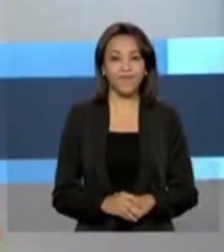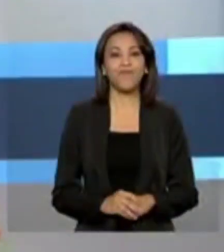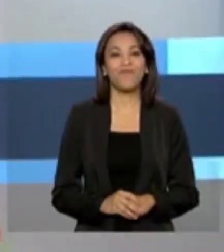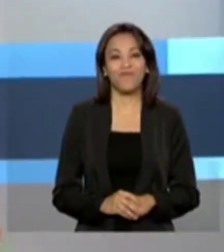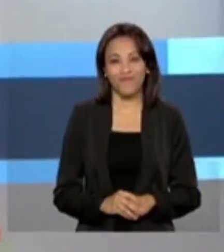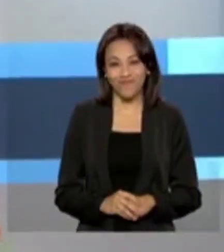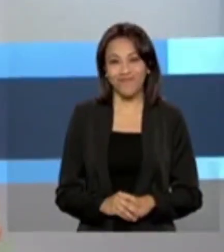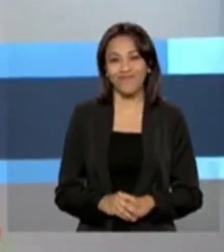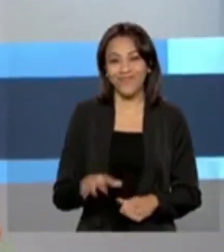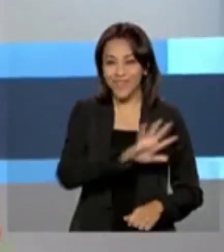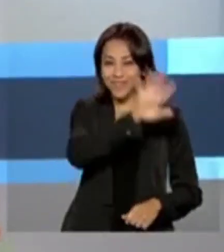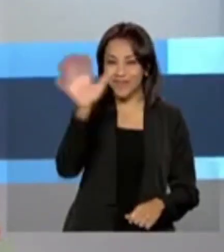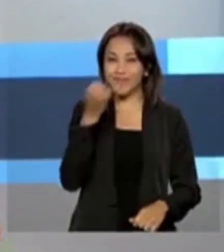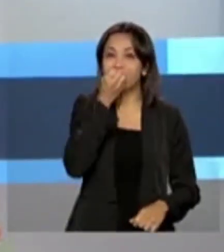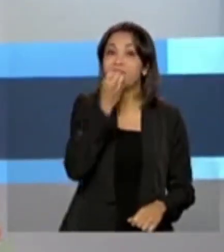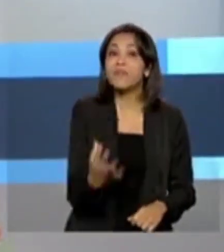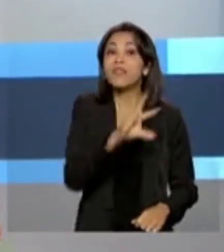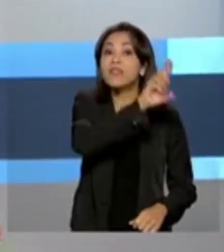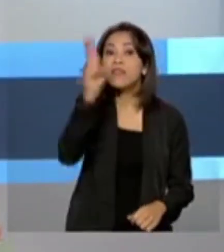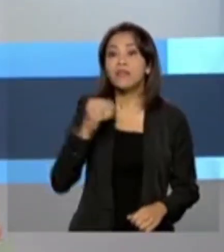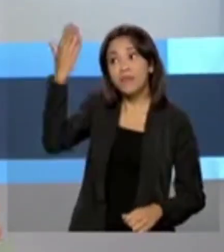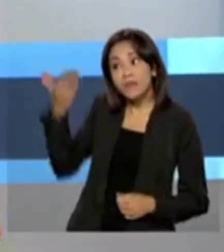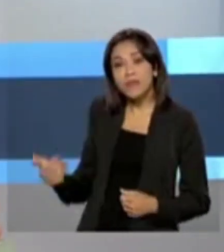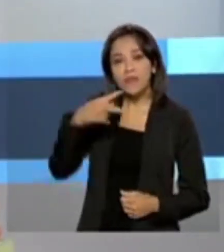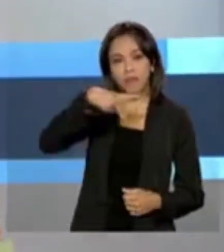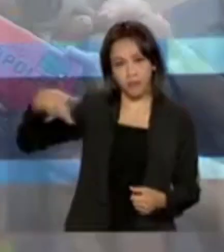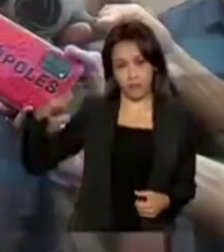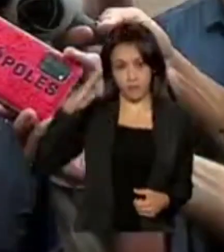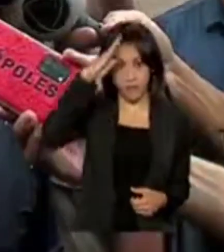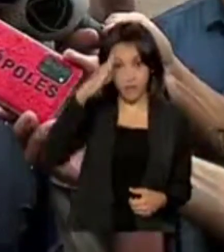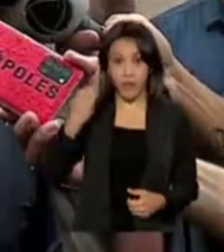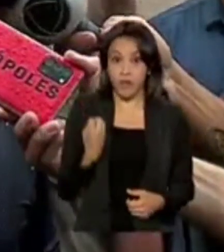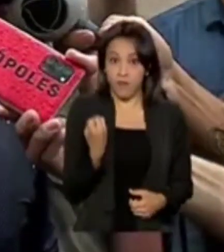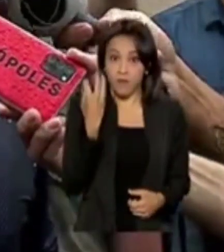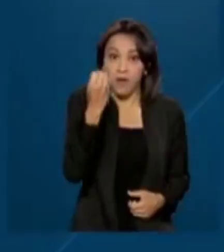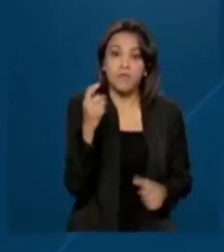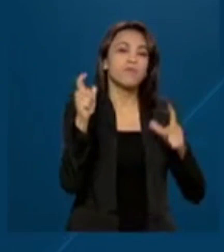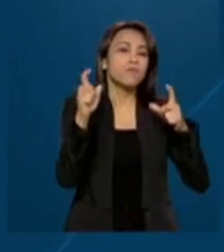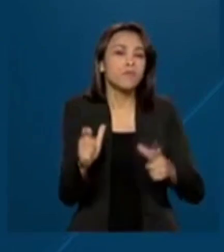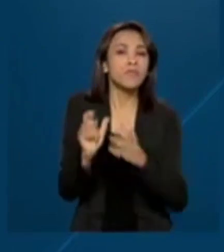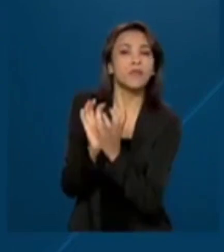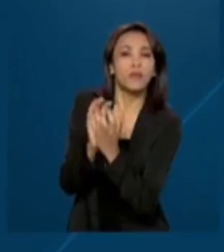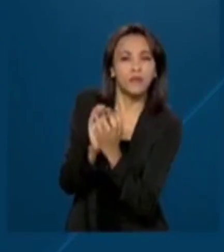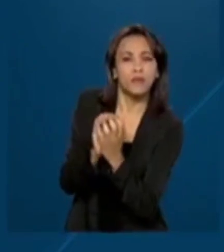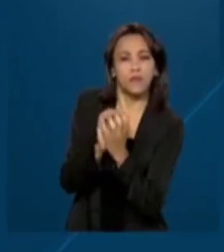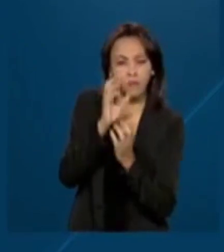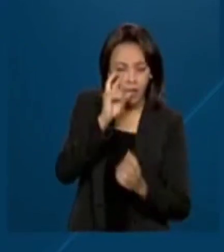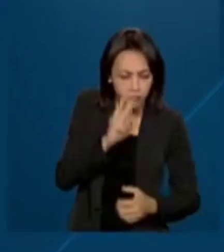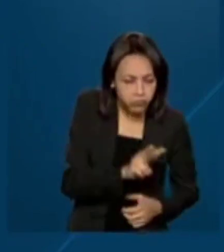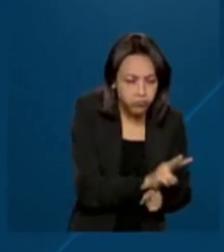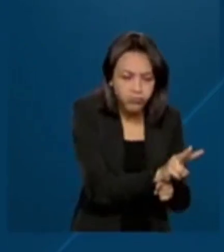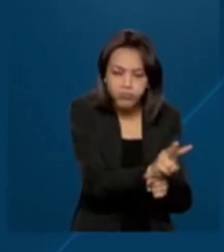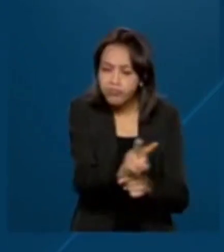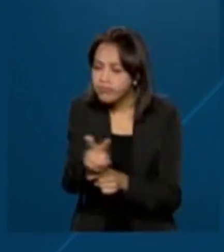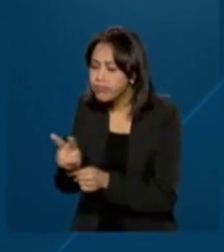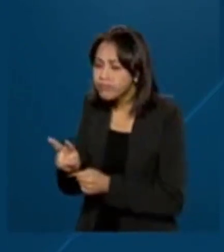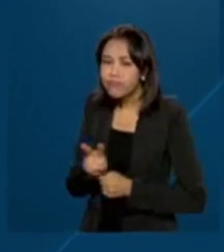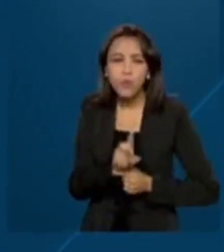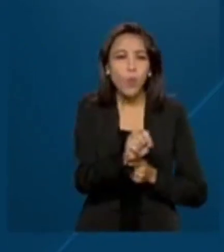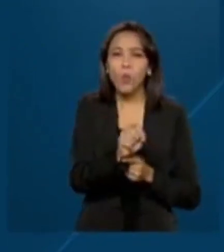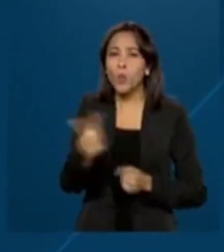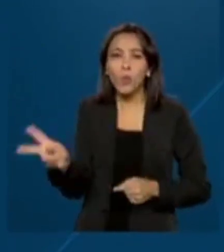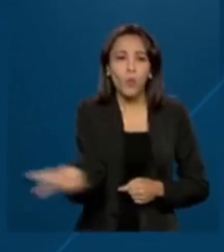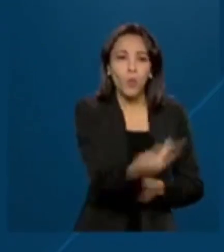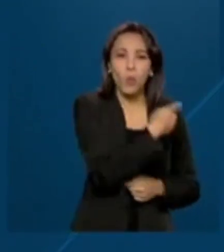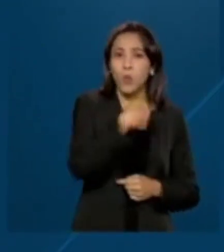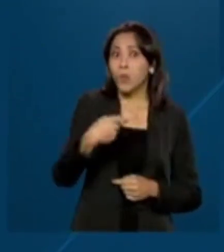Olá, bom dia. Presidente Jair Bolsonaro viaja para Recife para acompanhar em loco a situação dos municípios